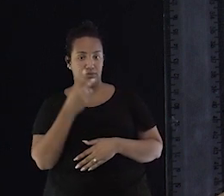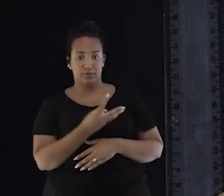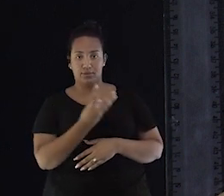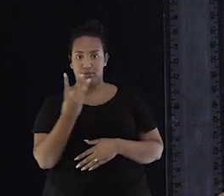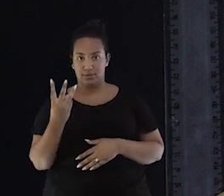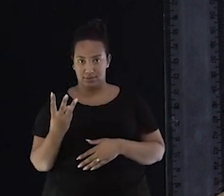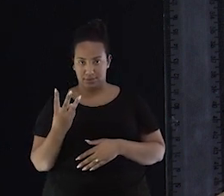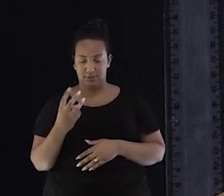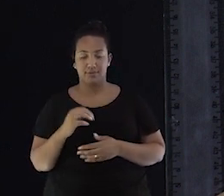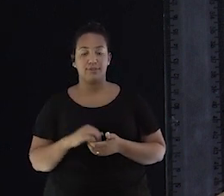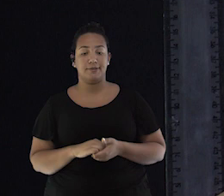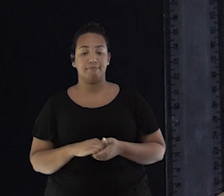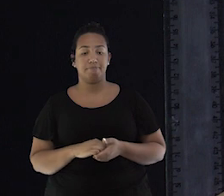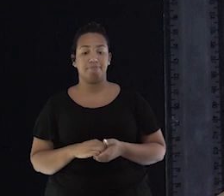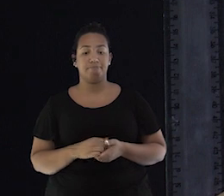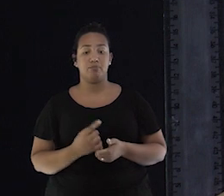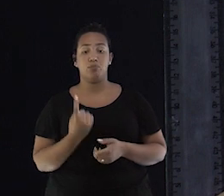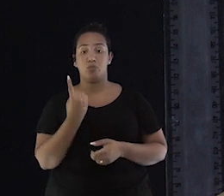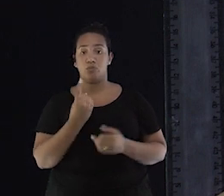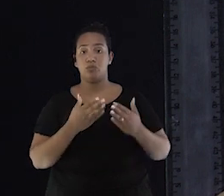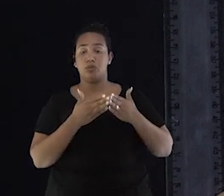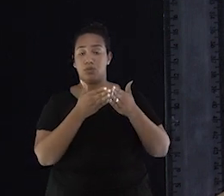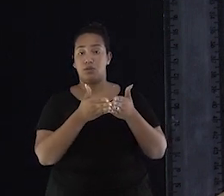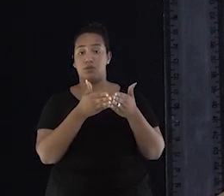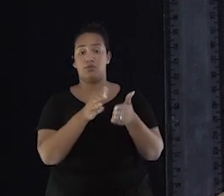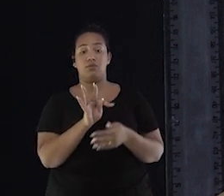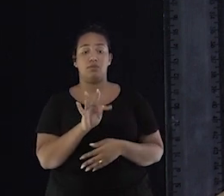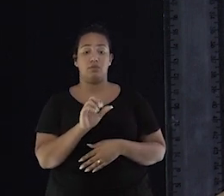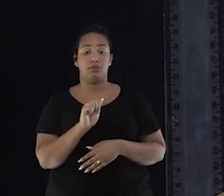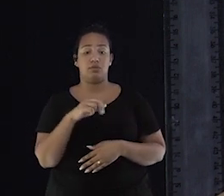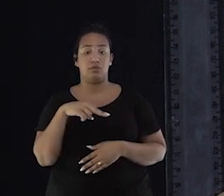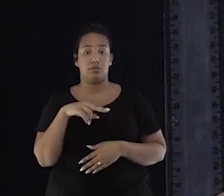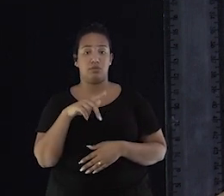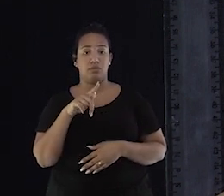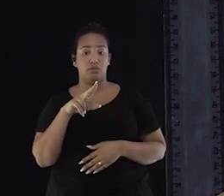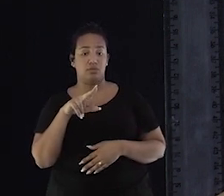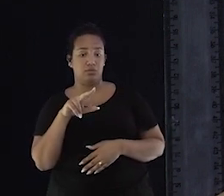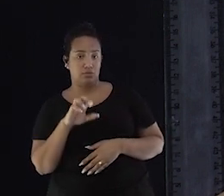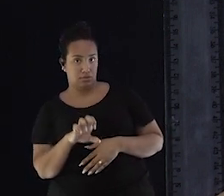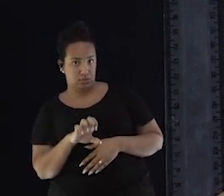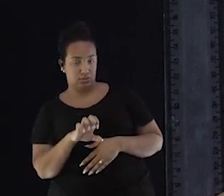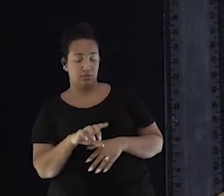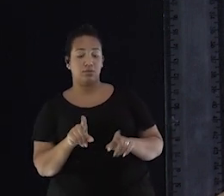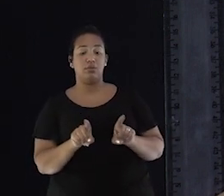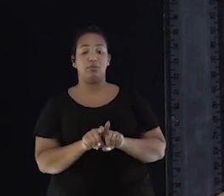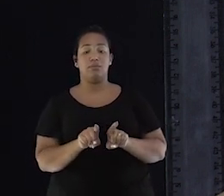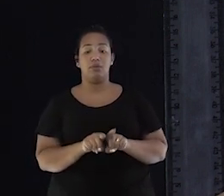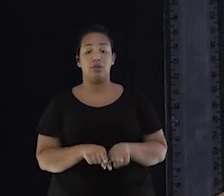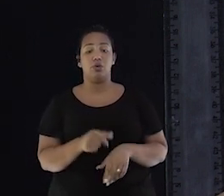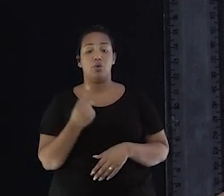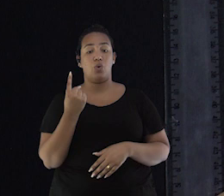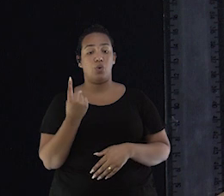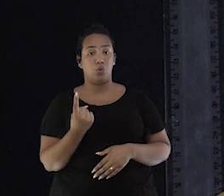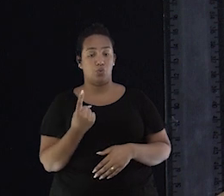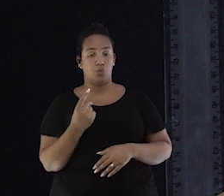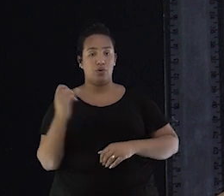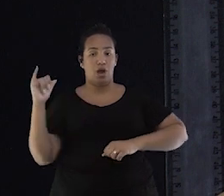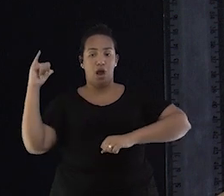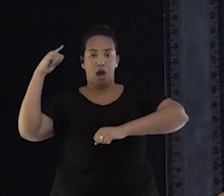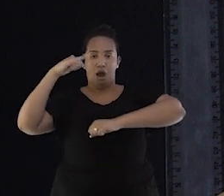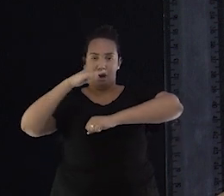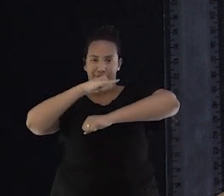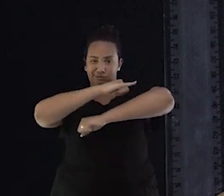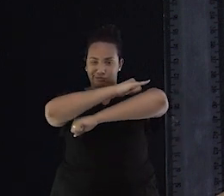tanque que são quatro quadradinhos e um porta-aviões que é o maior que são